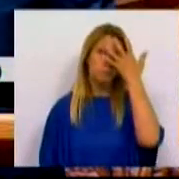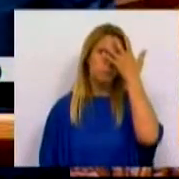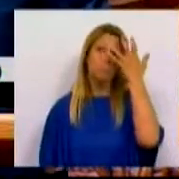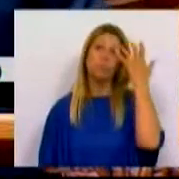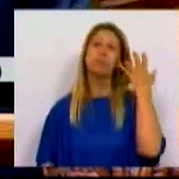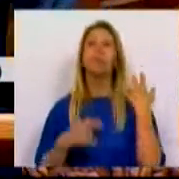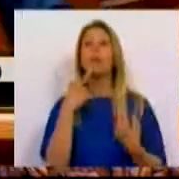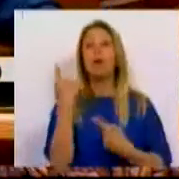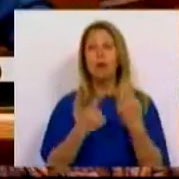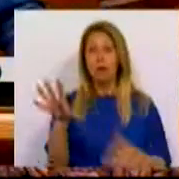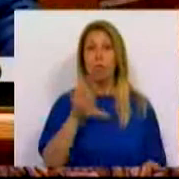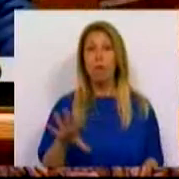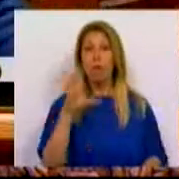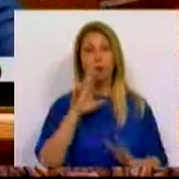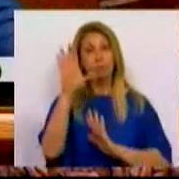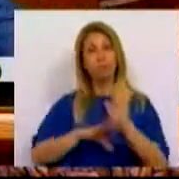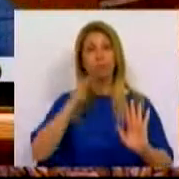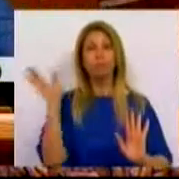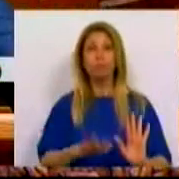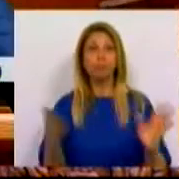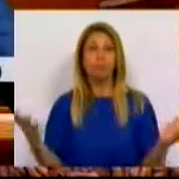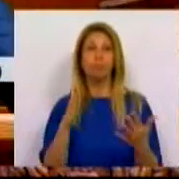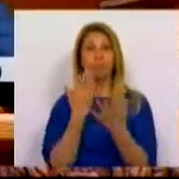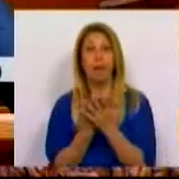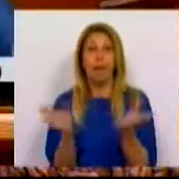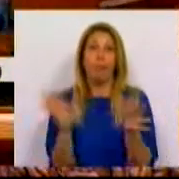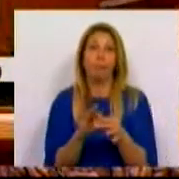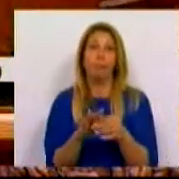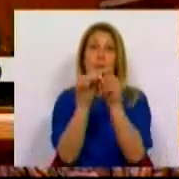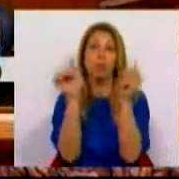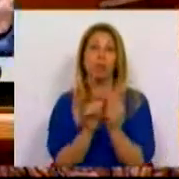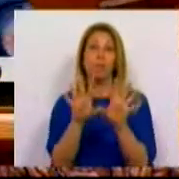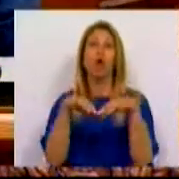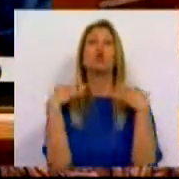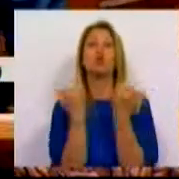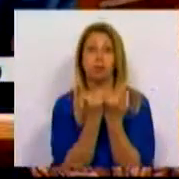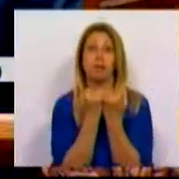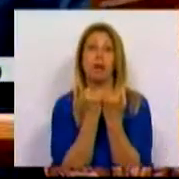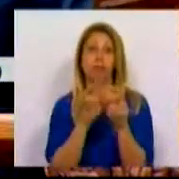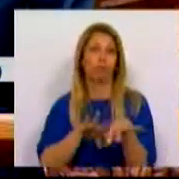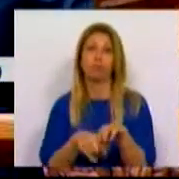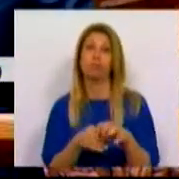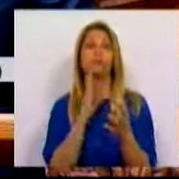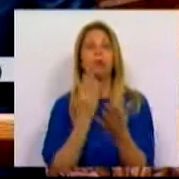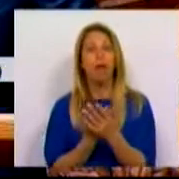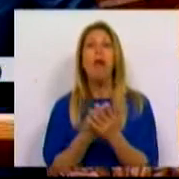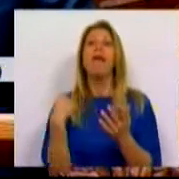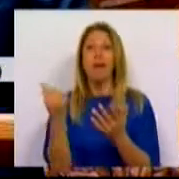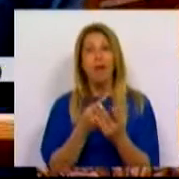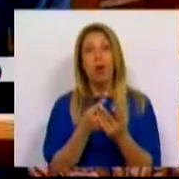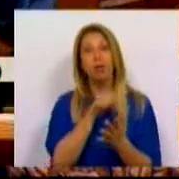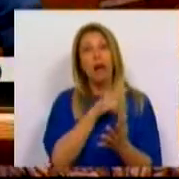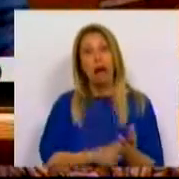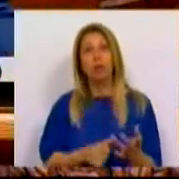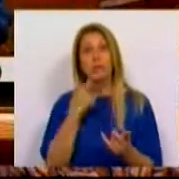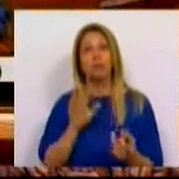De alguma forma, a precariedade é um vírus do nosso sistema social e deixámos que ela se inoculasse na nossa corrente sanguínea do